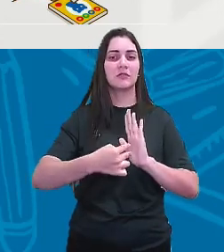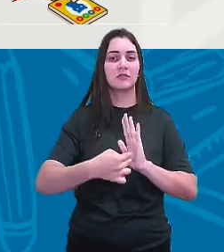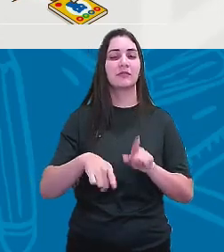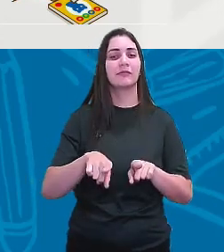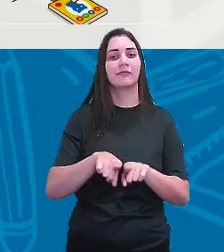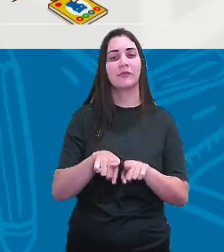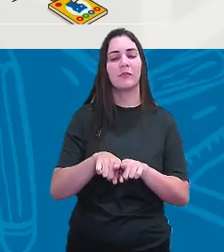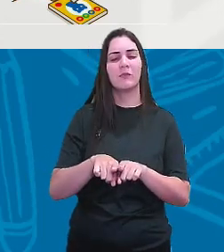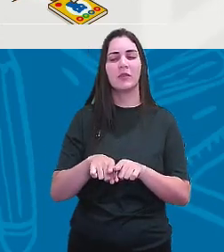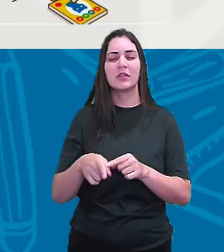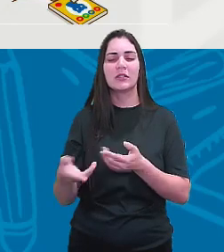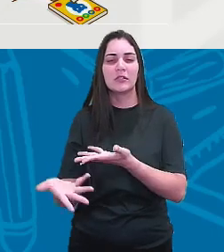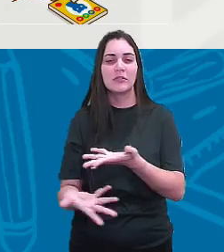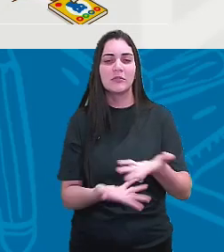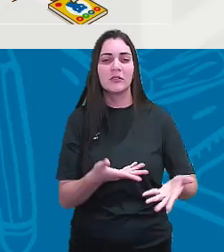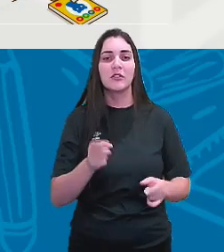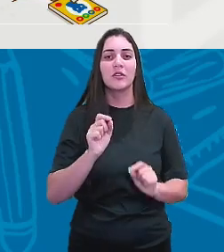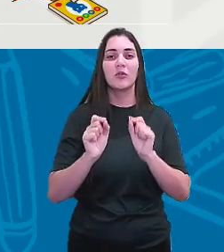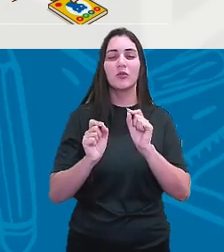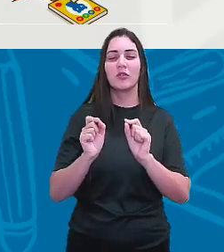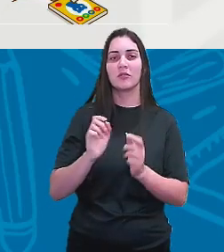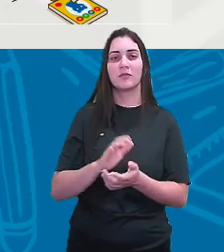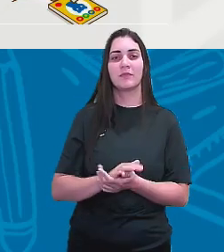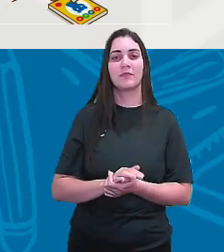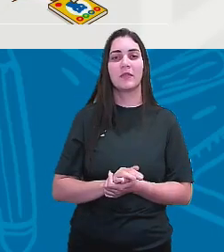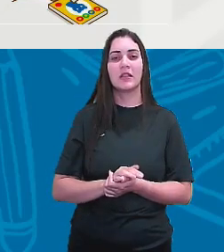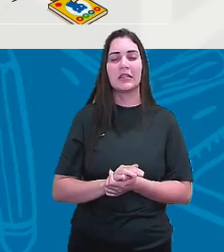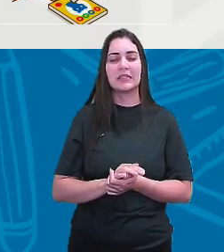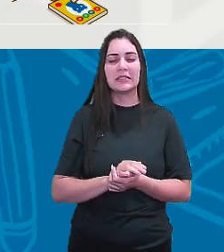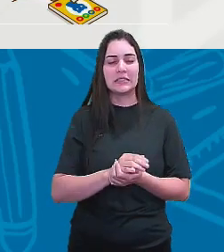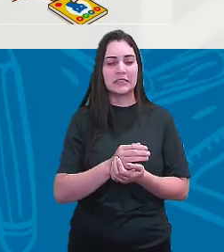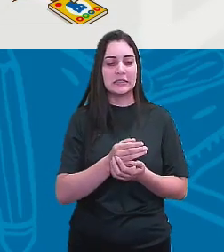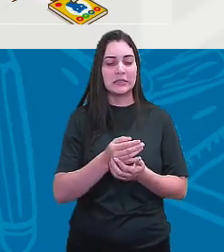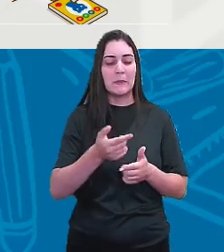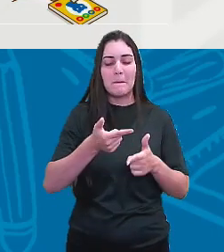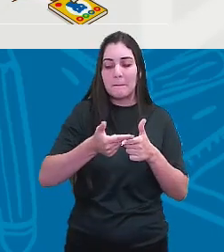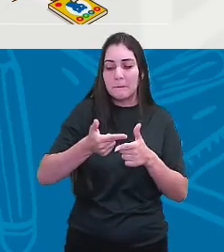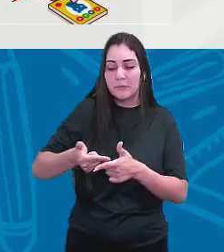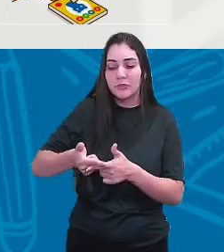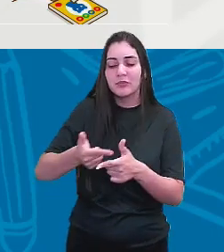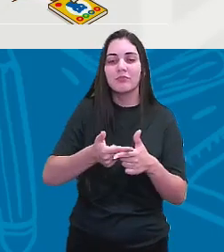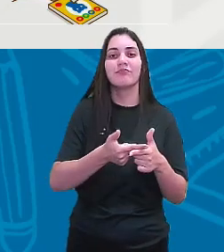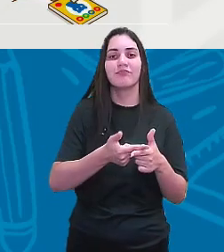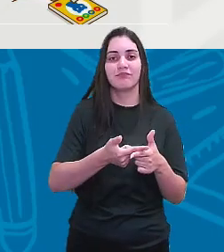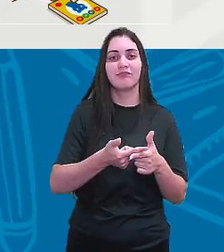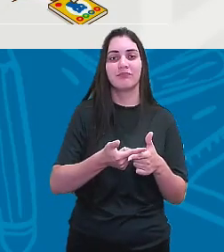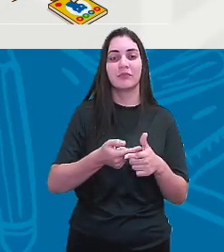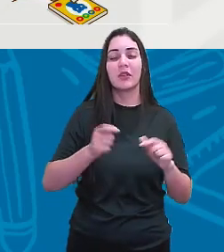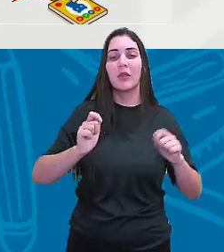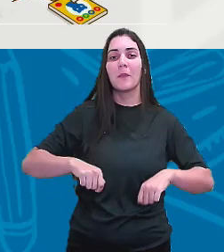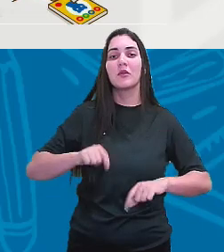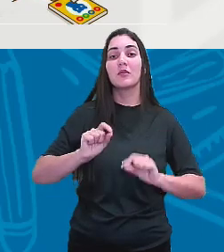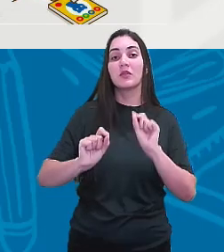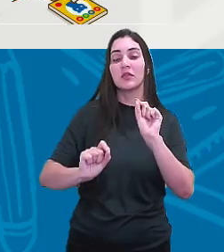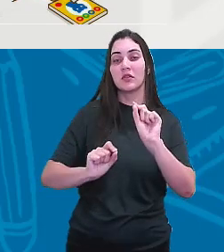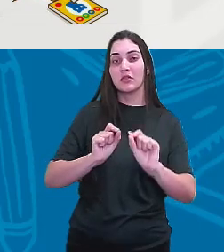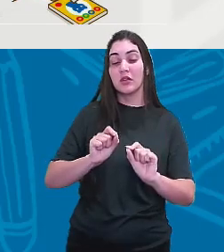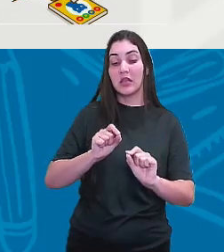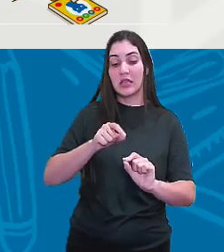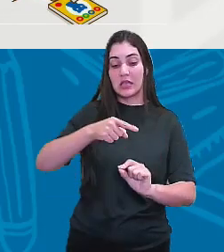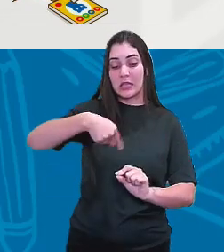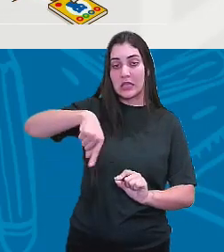estão em votos de um emaranhado de situações que possibilitaram que eles